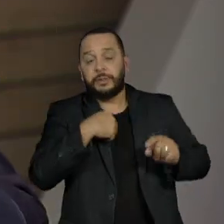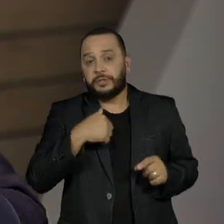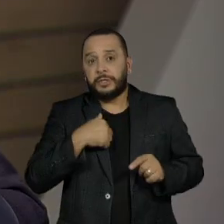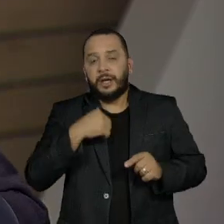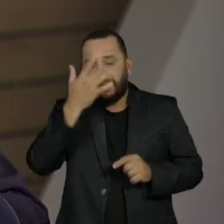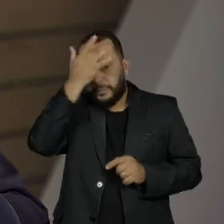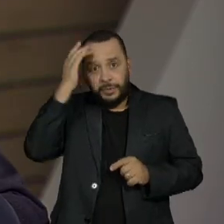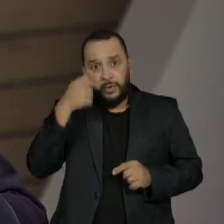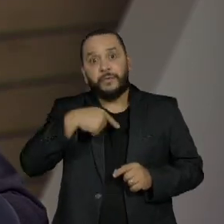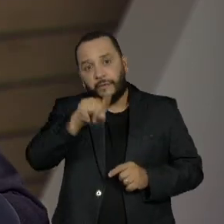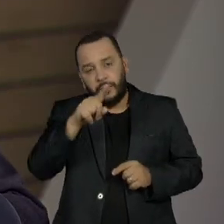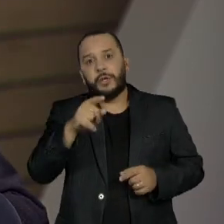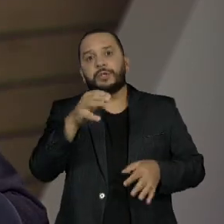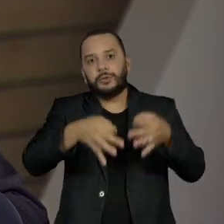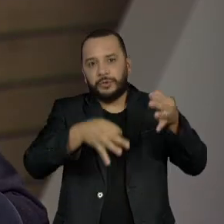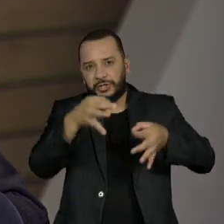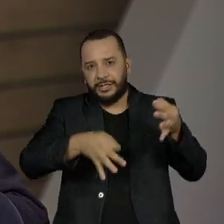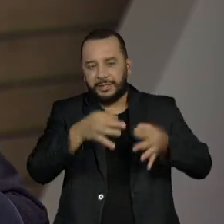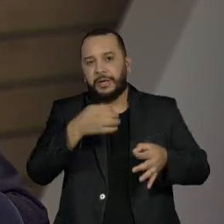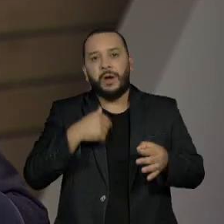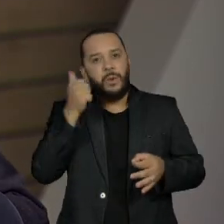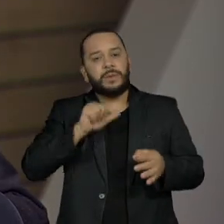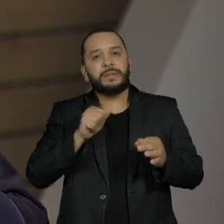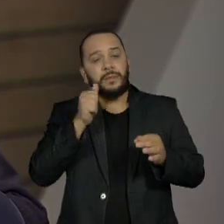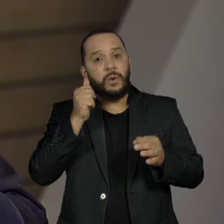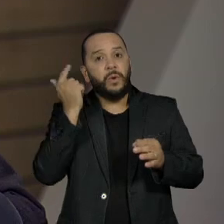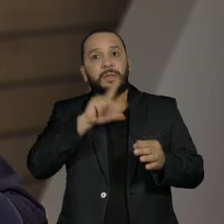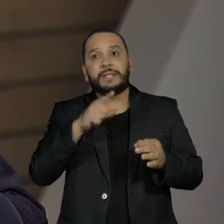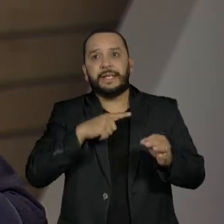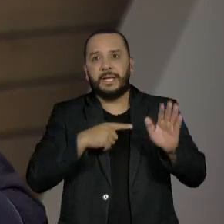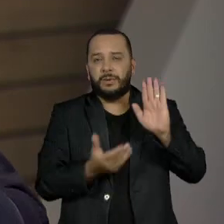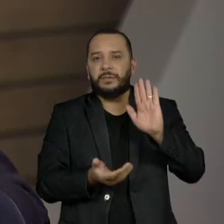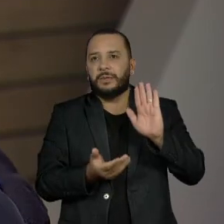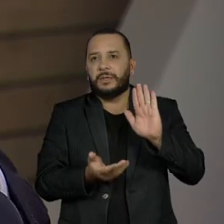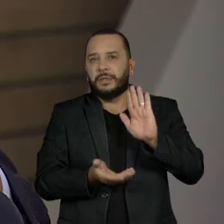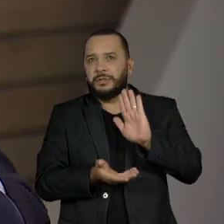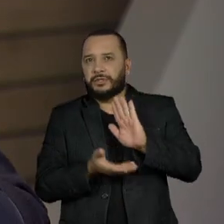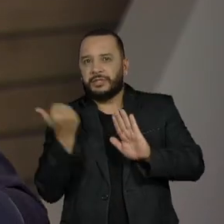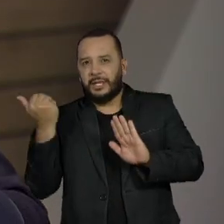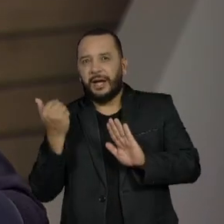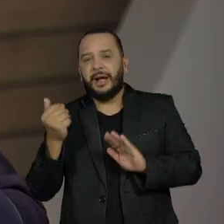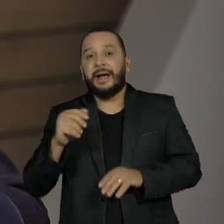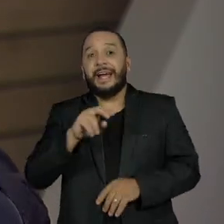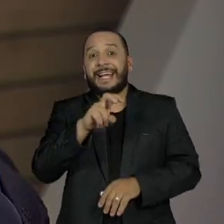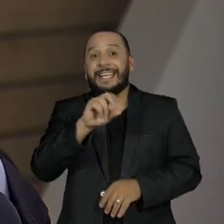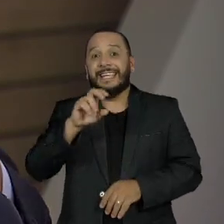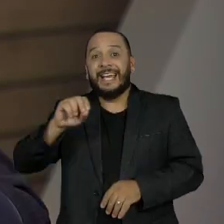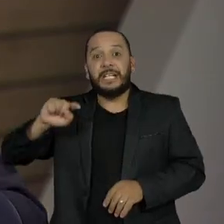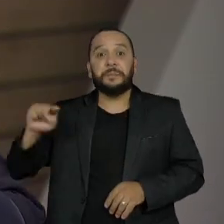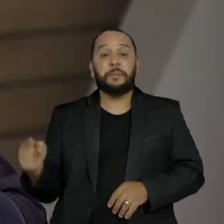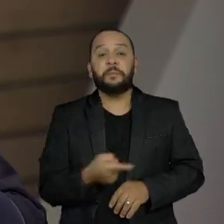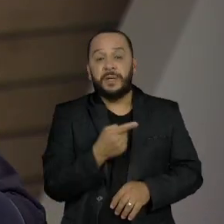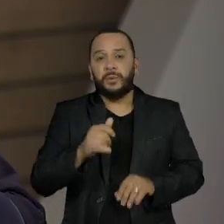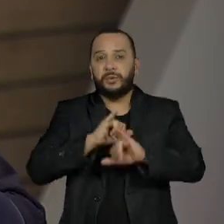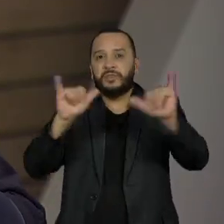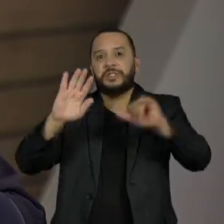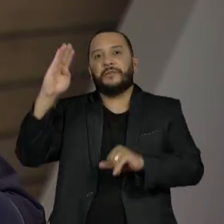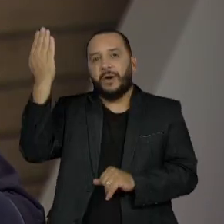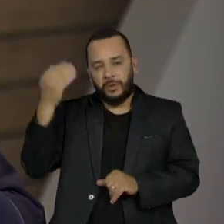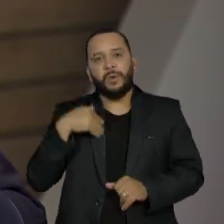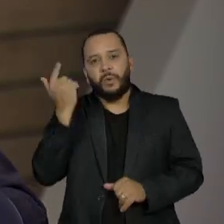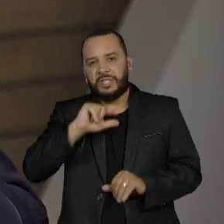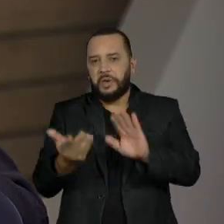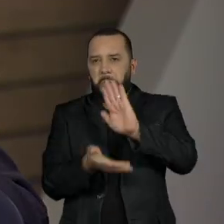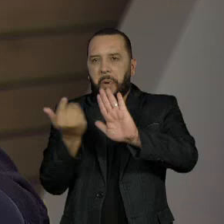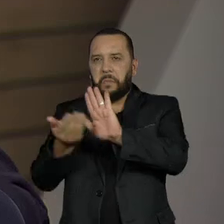conseguiu retirar uma coisa na casa dos 500 mil de notícias falsas ou notícias consideradas falsas pela justiça.